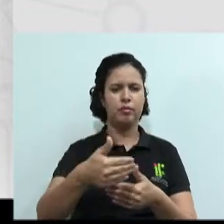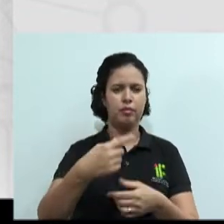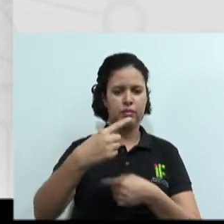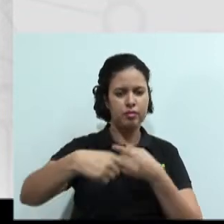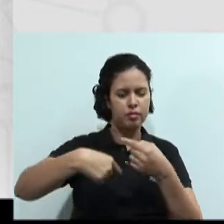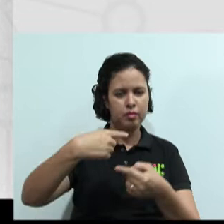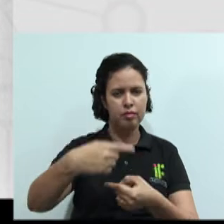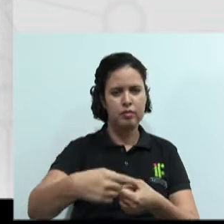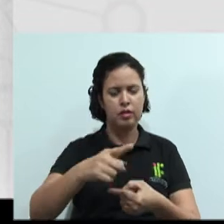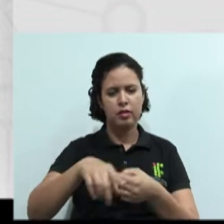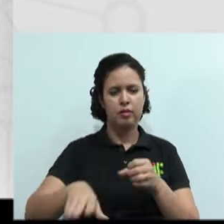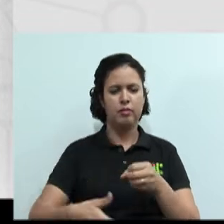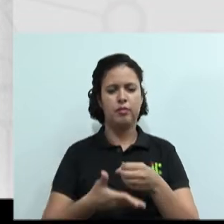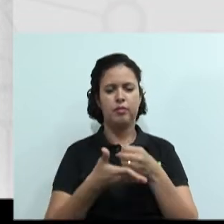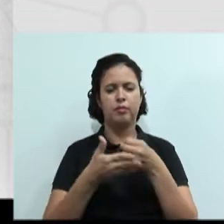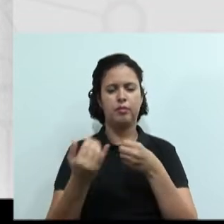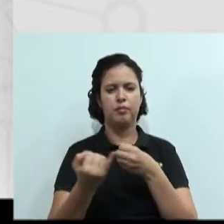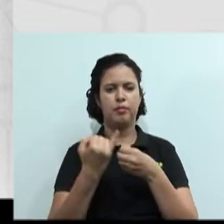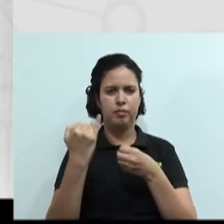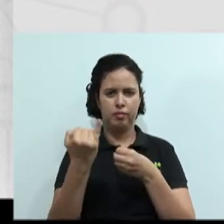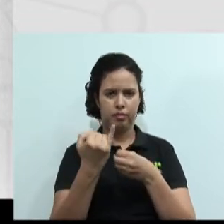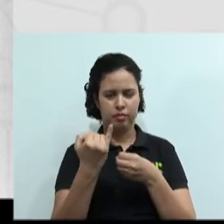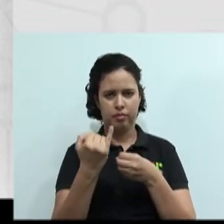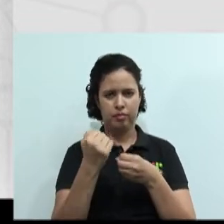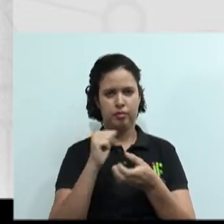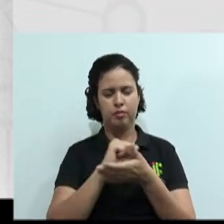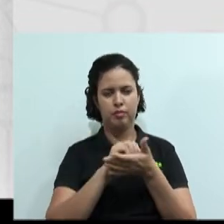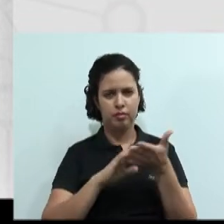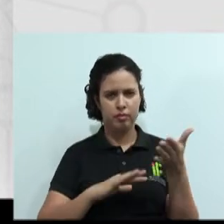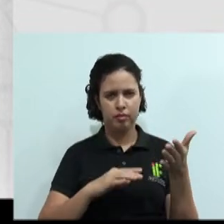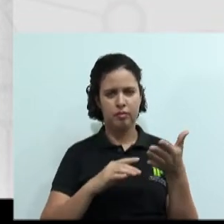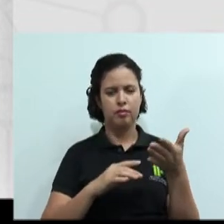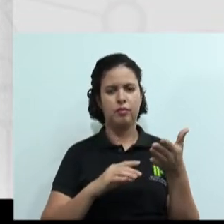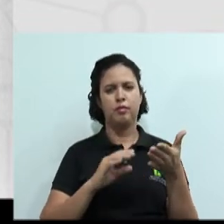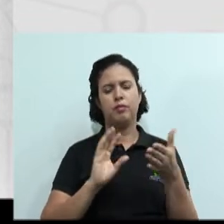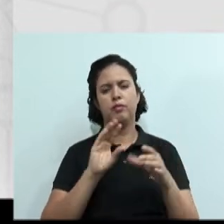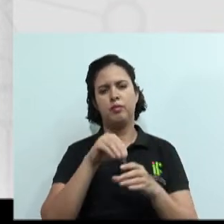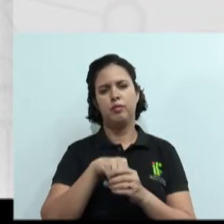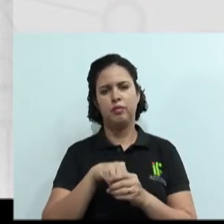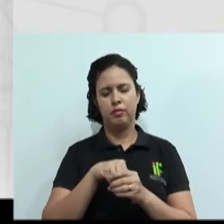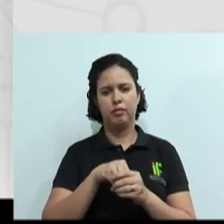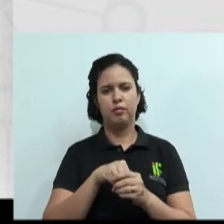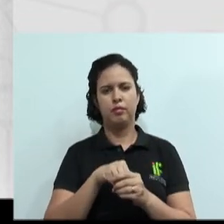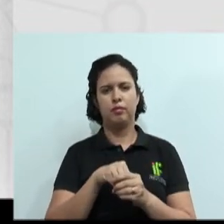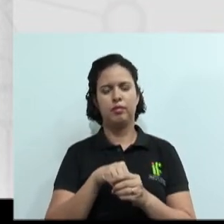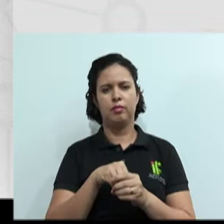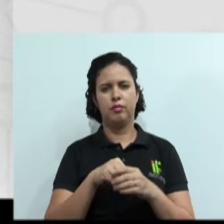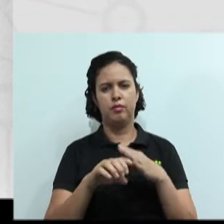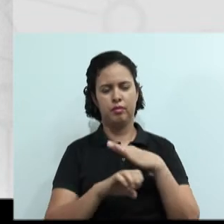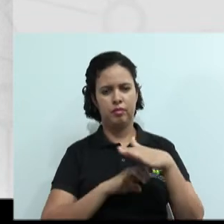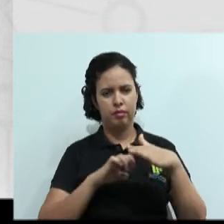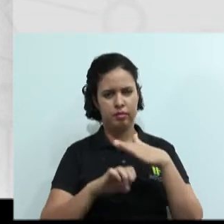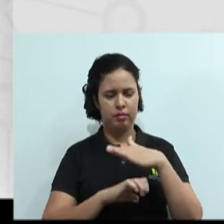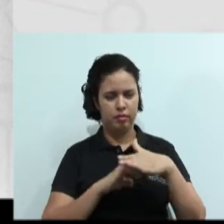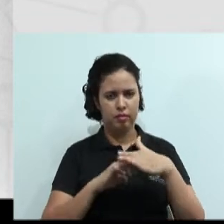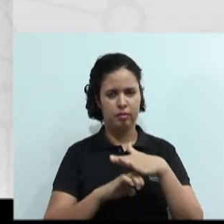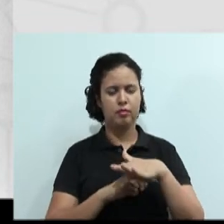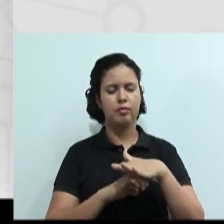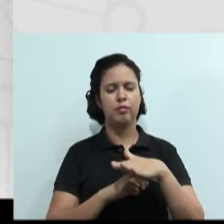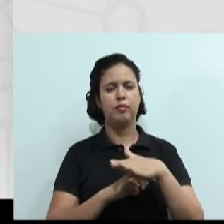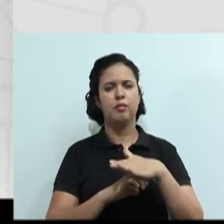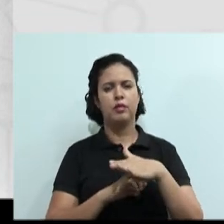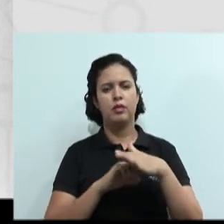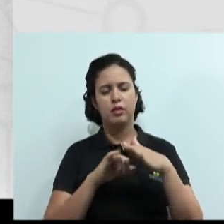grande importância para as atividades organizacionais. Por quê? Se a comunicação dentro da organização não estiver bem